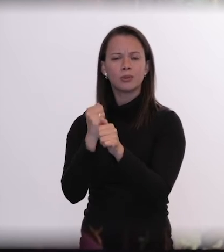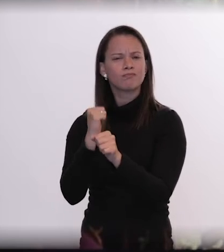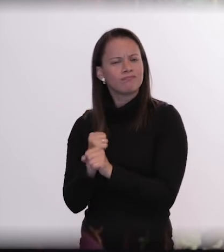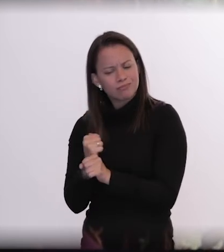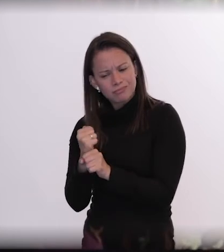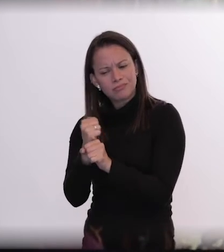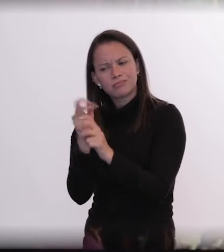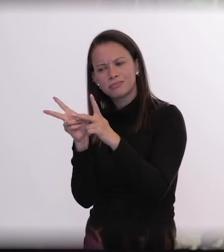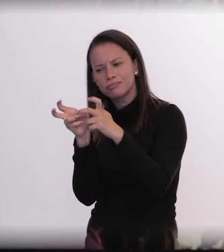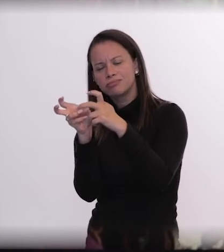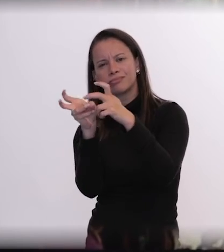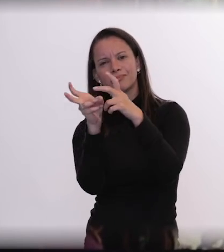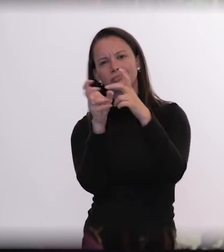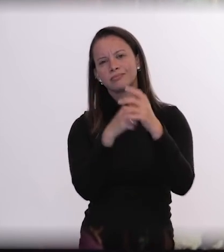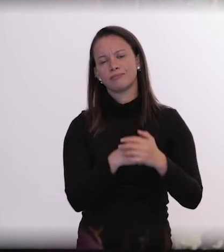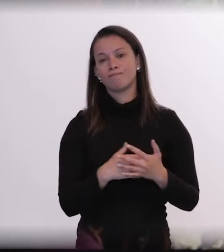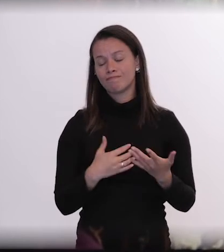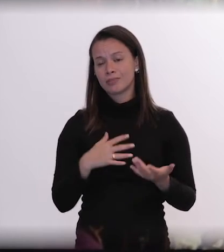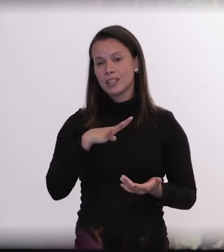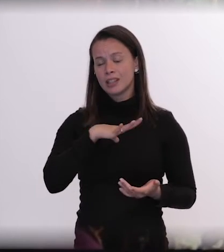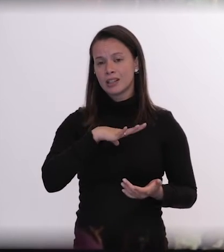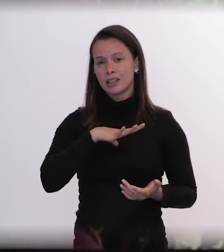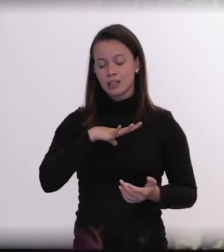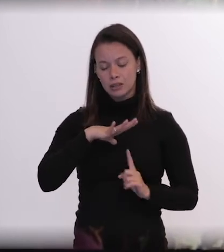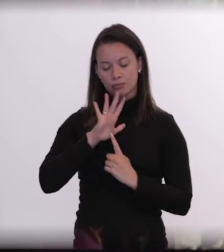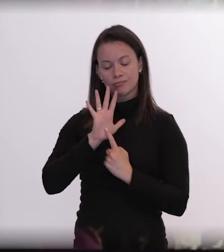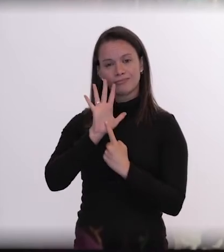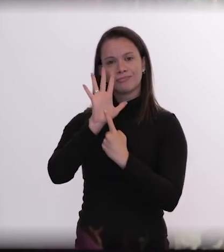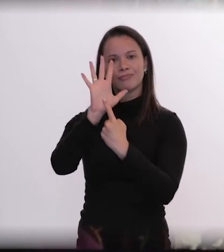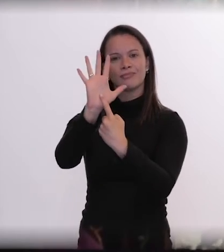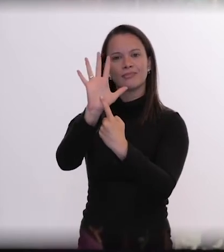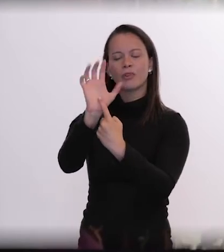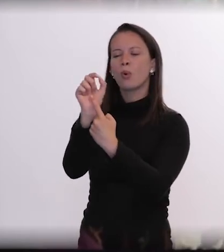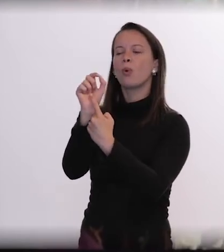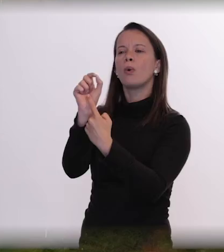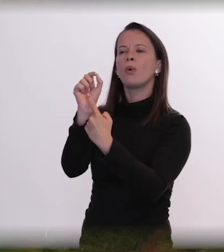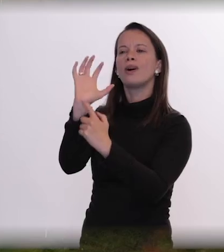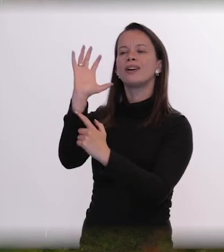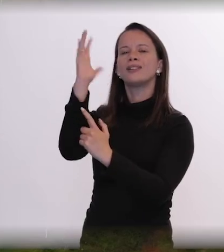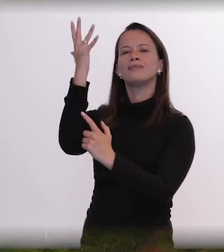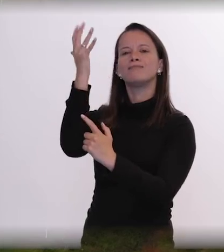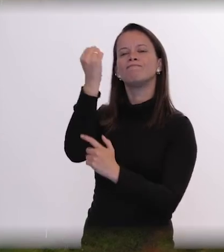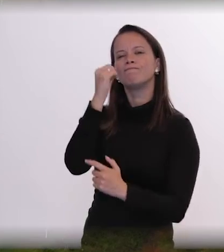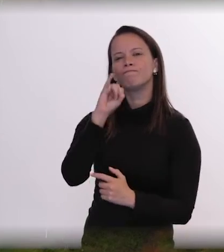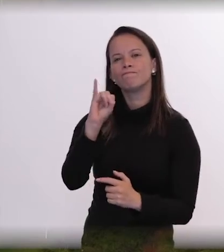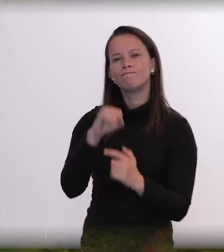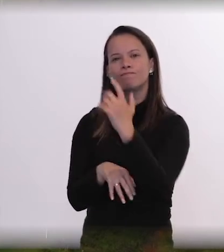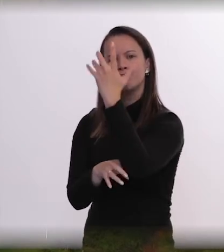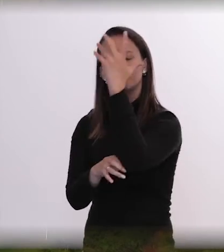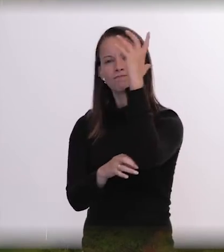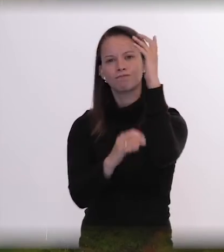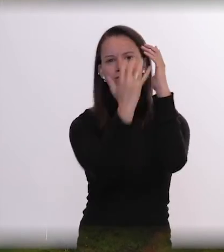anos e eu acho que a Altamira está nos sinalizando isso o que acontece quando se destrói o